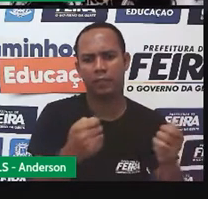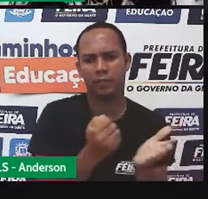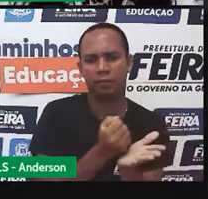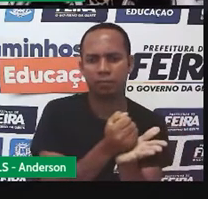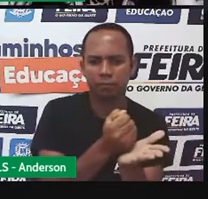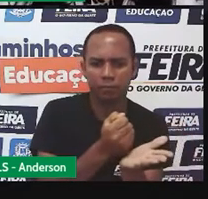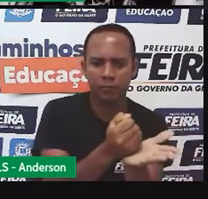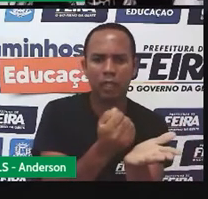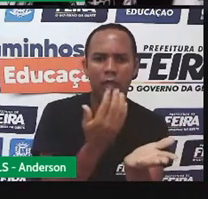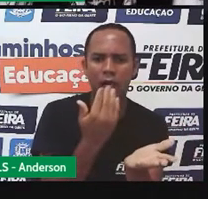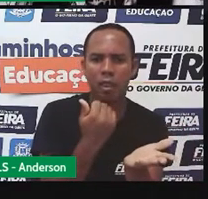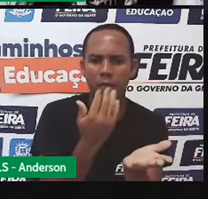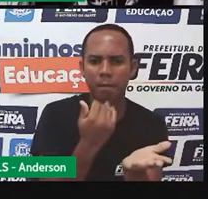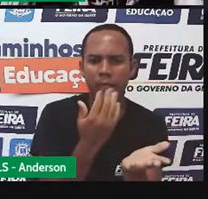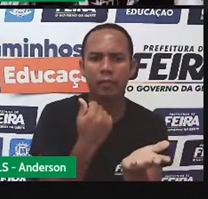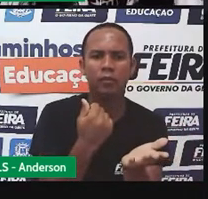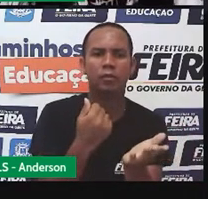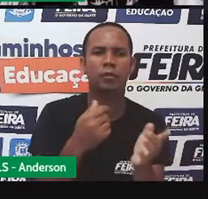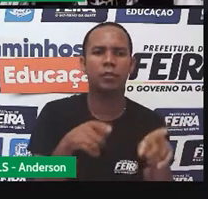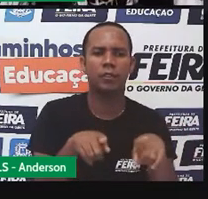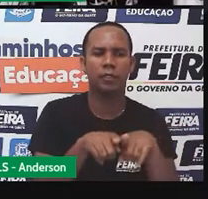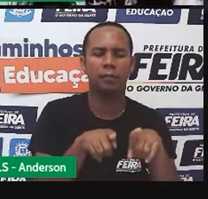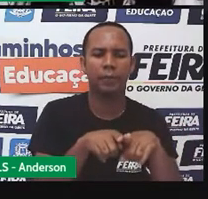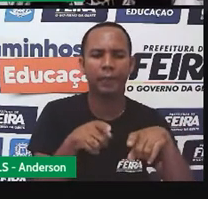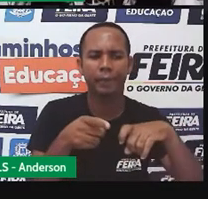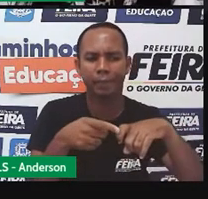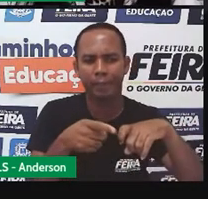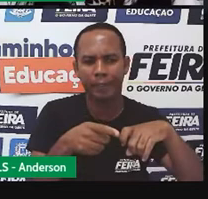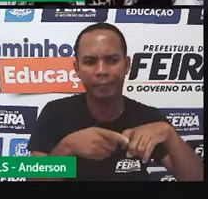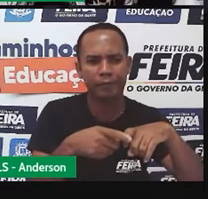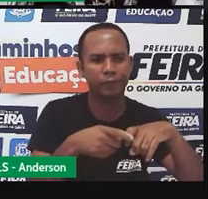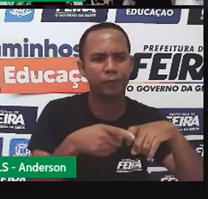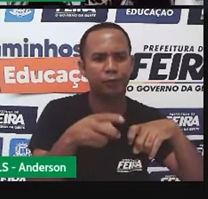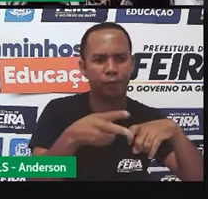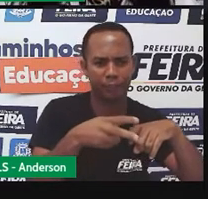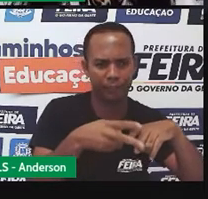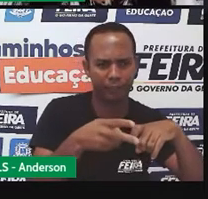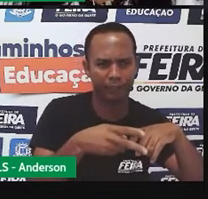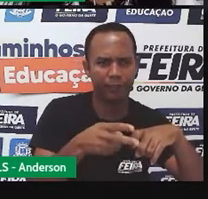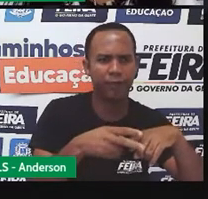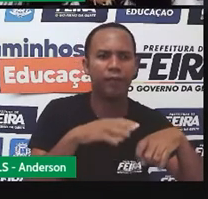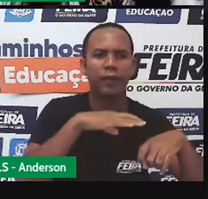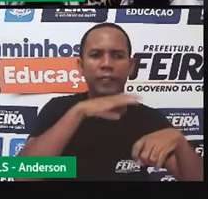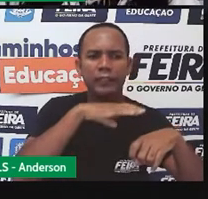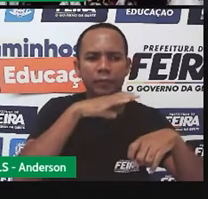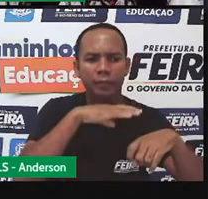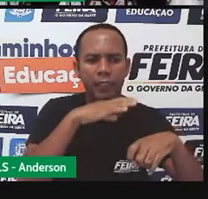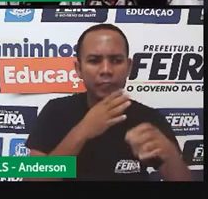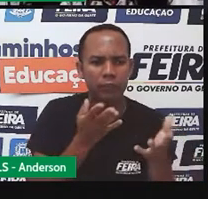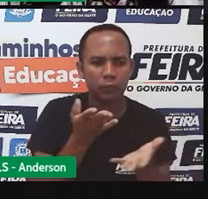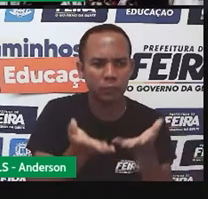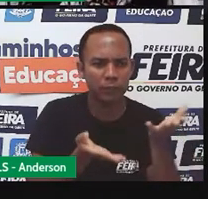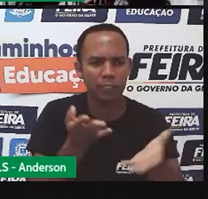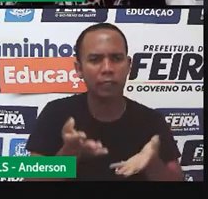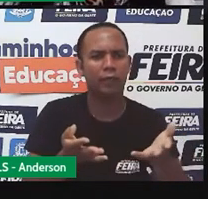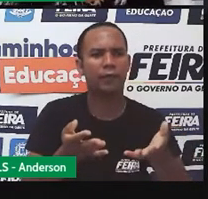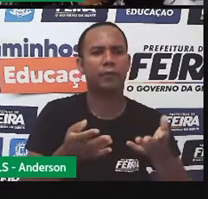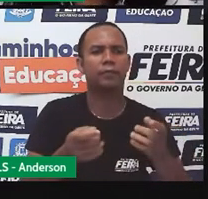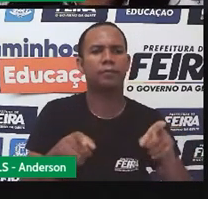na alimentação e cuidados veterinários para os animais, além de material de limpeza.